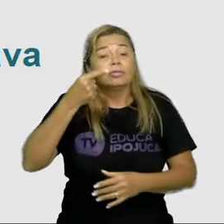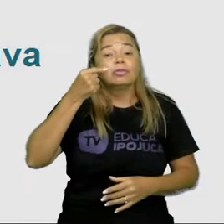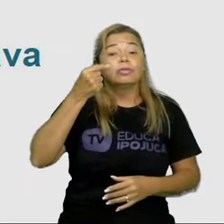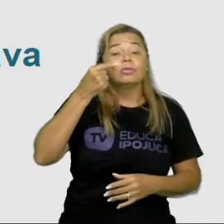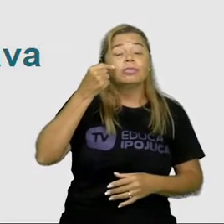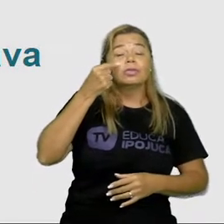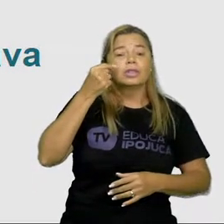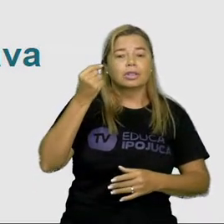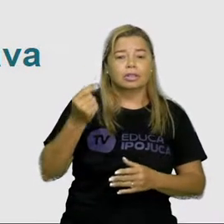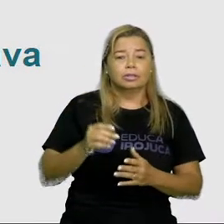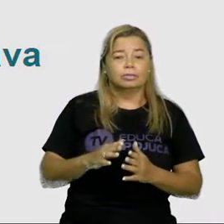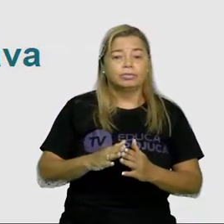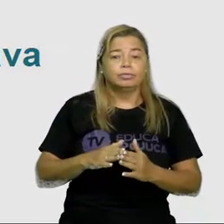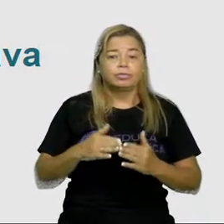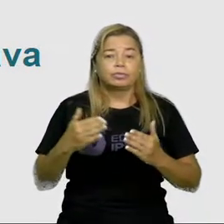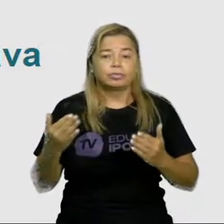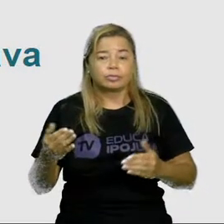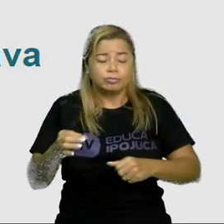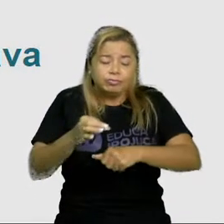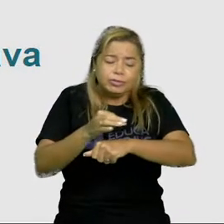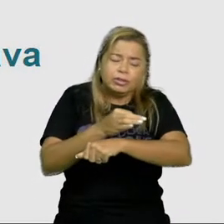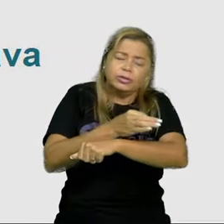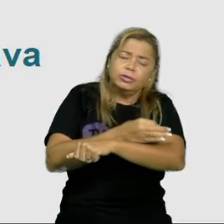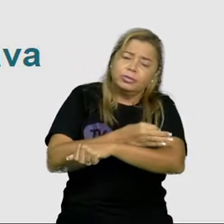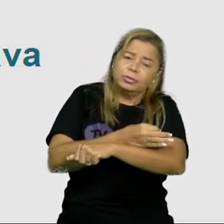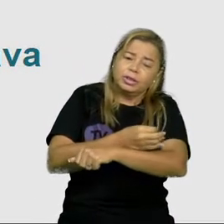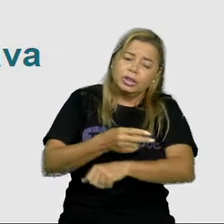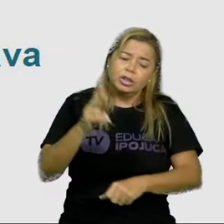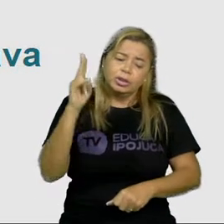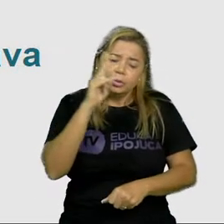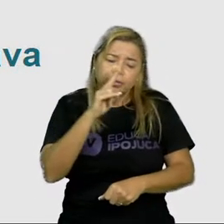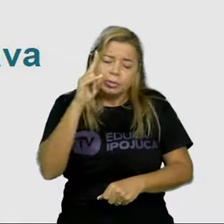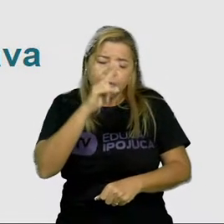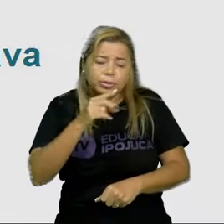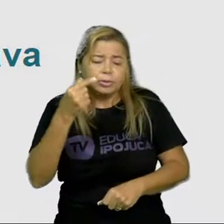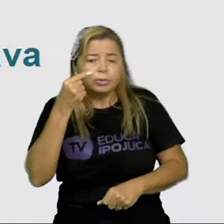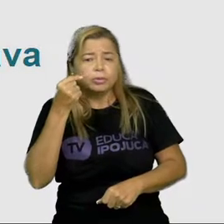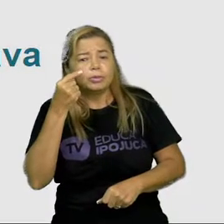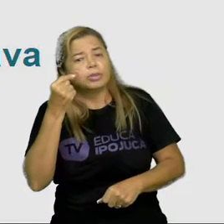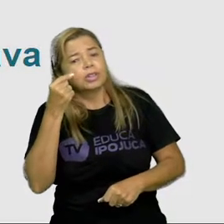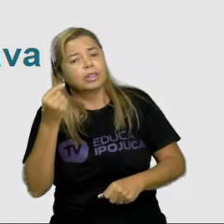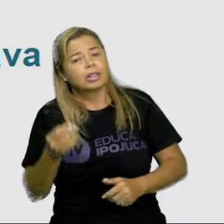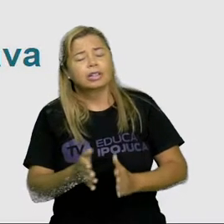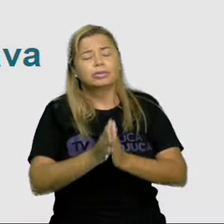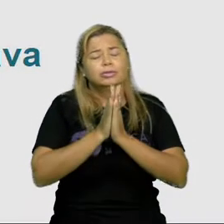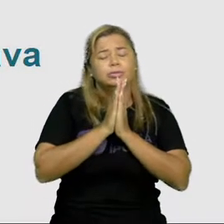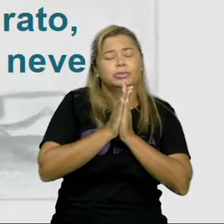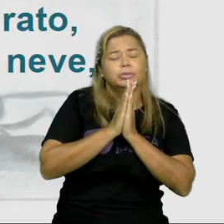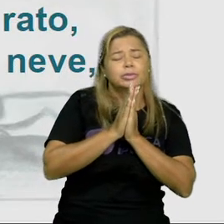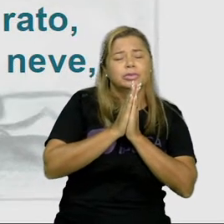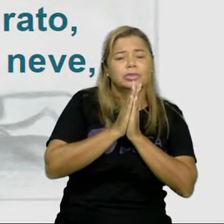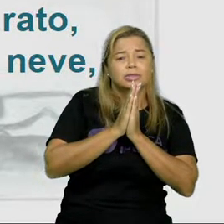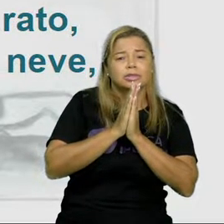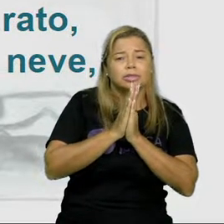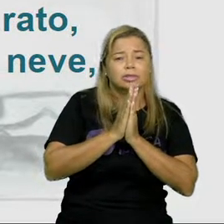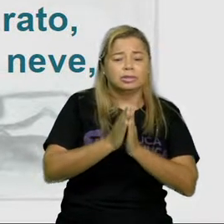voltando-se então para o ratinho que passava aprestado, a formiguinha suplicou